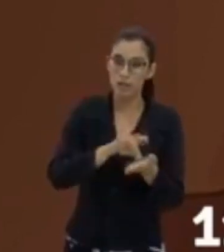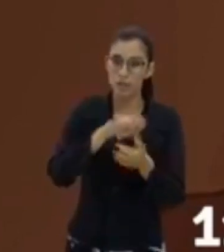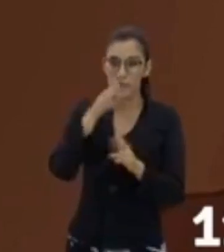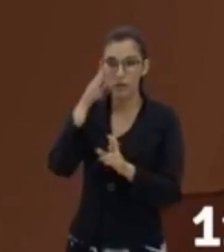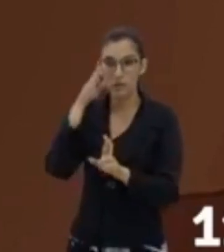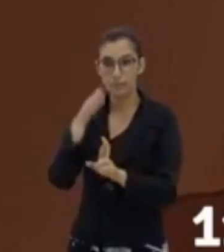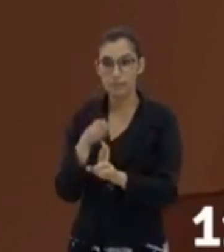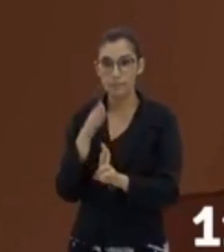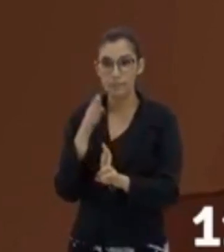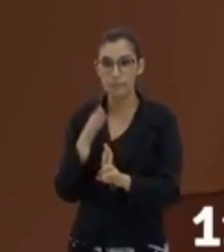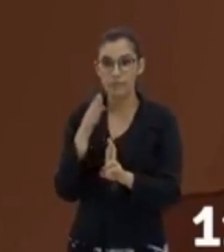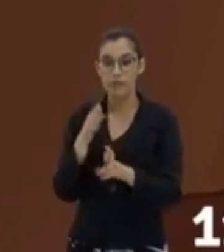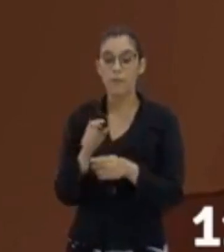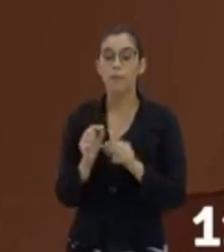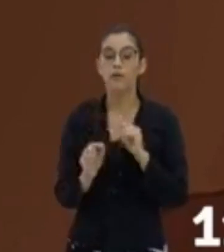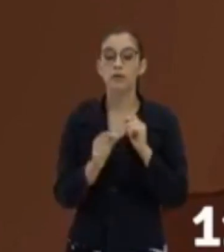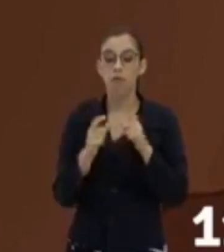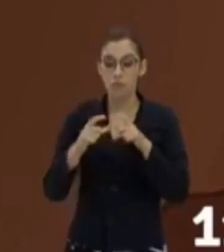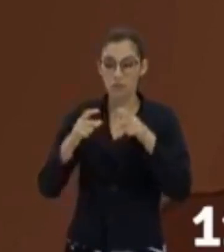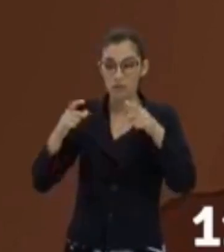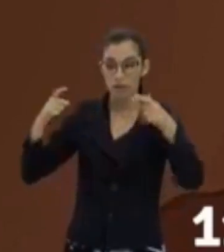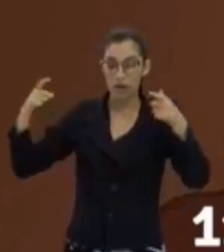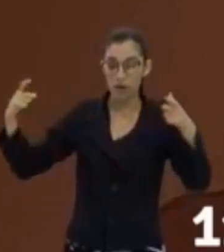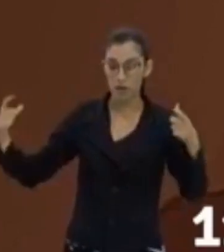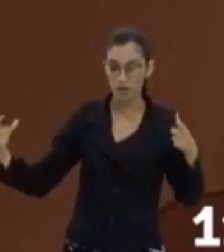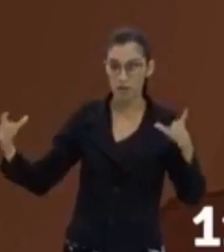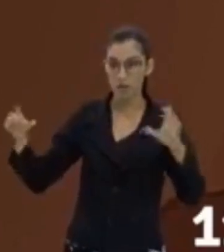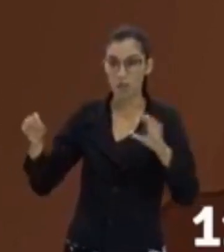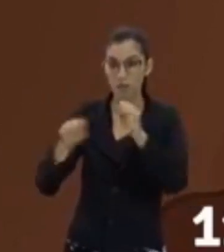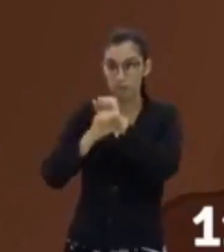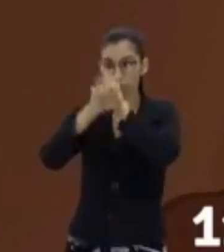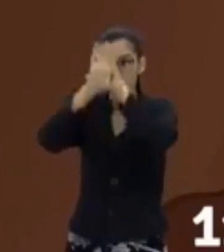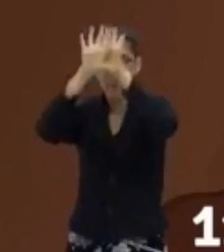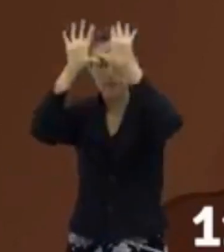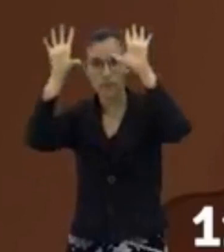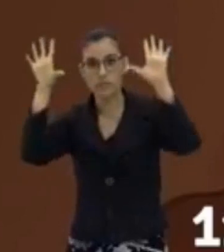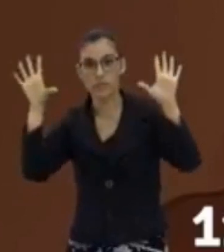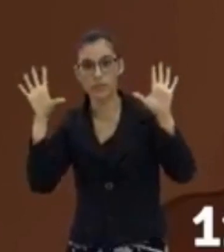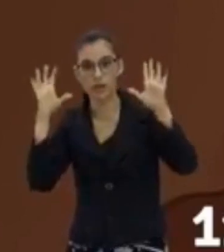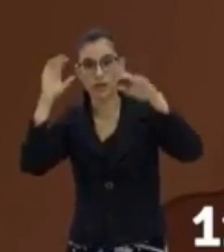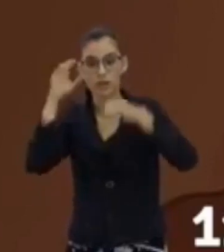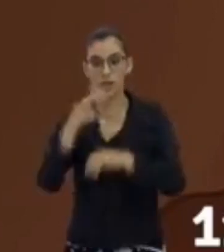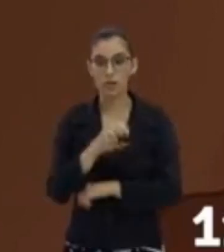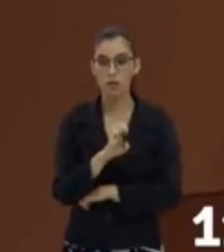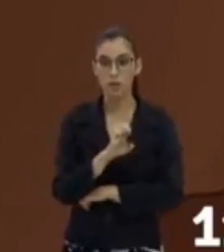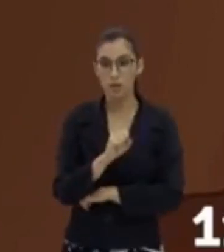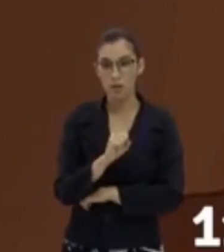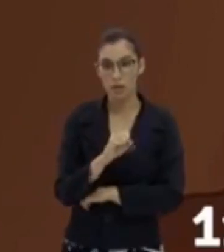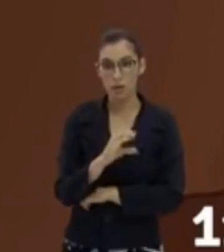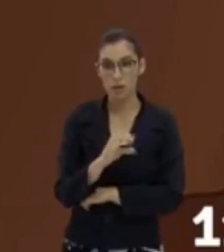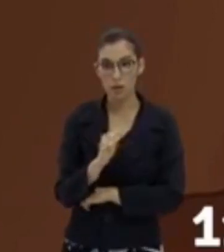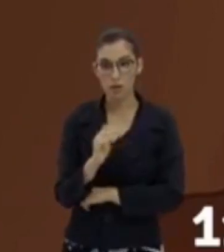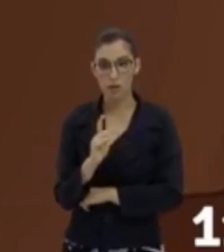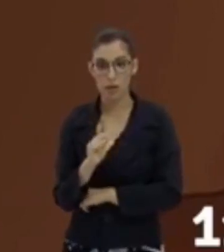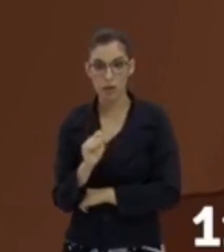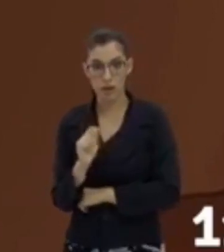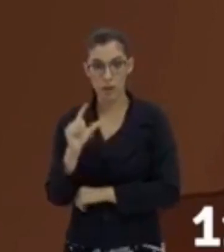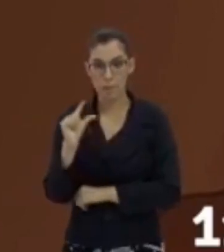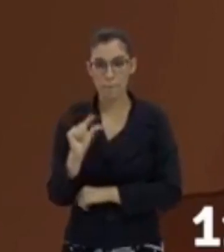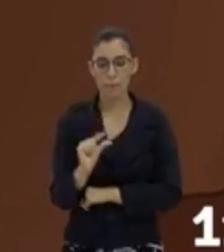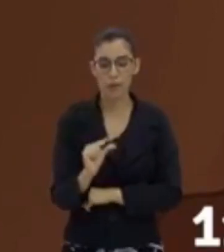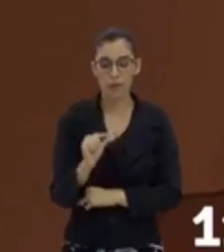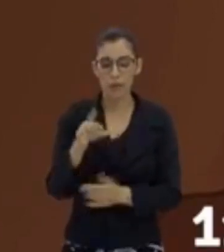representa uma grande área. Então, para ficar claro, uma escala pequena, a realidade foi reduzida muitas